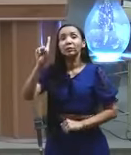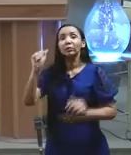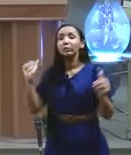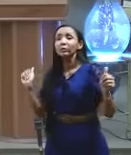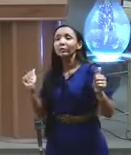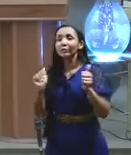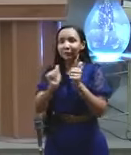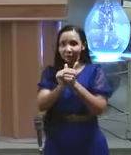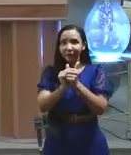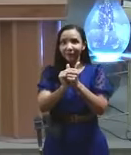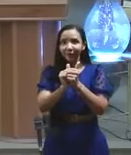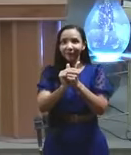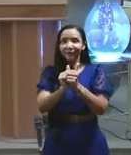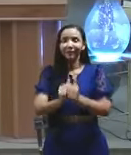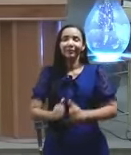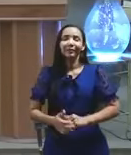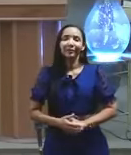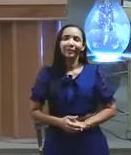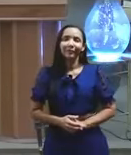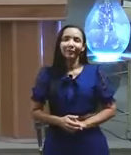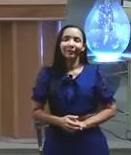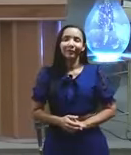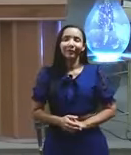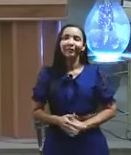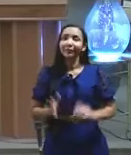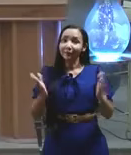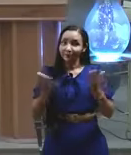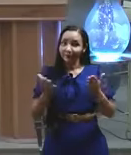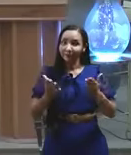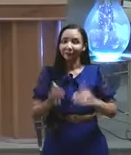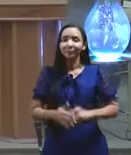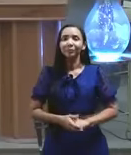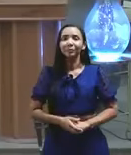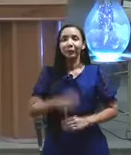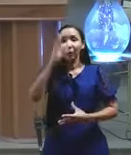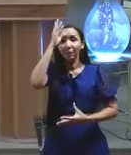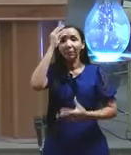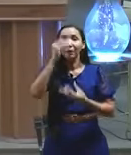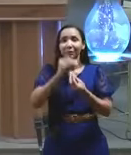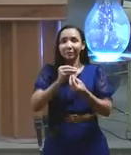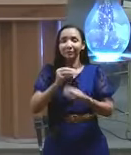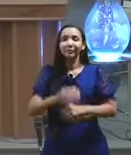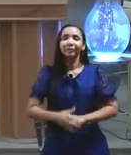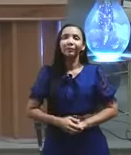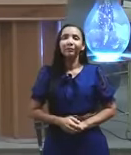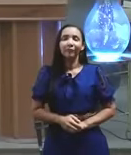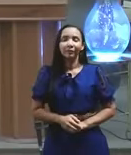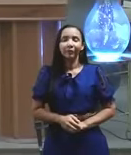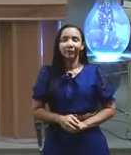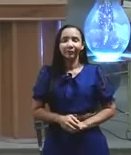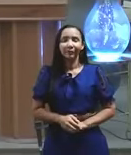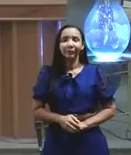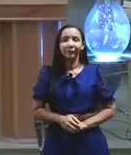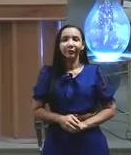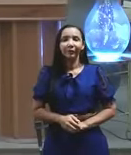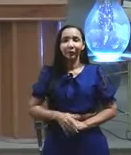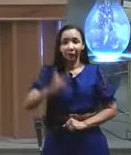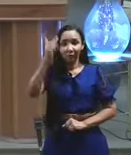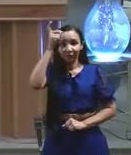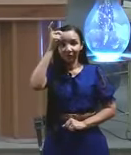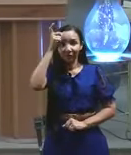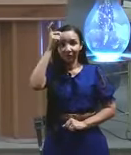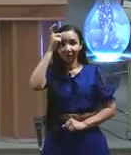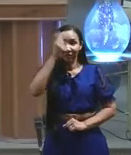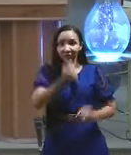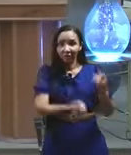estou com então diga comigo bem forte agora para encerrar a casa do satanás já caiu